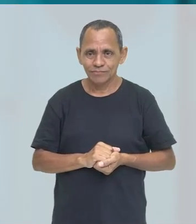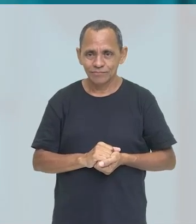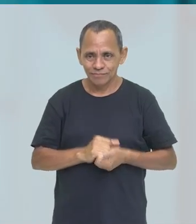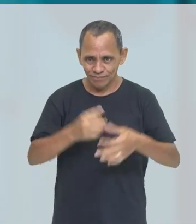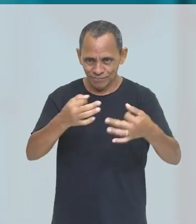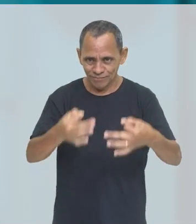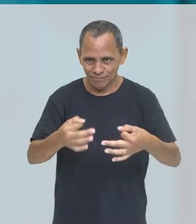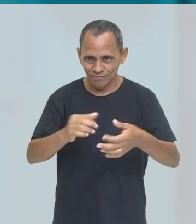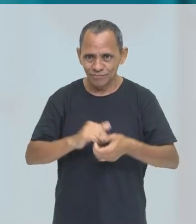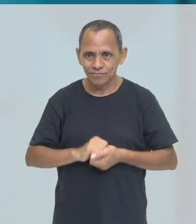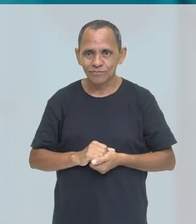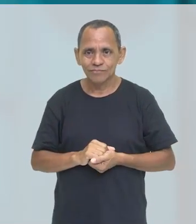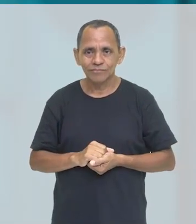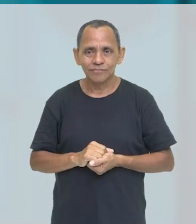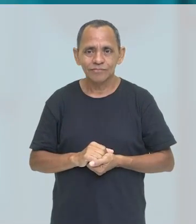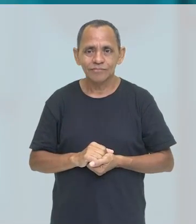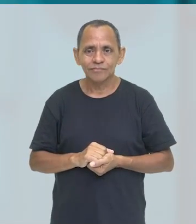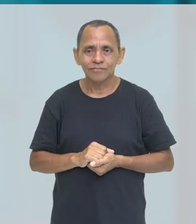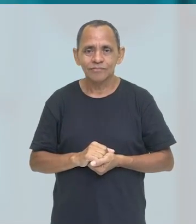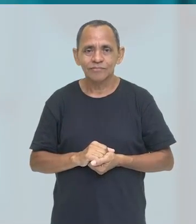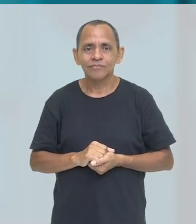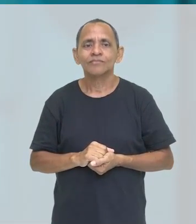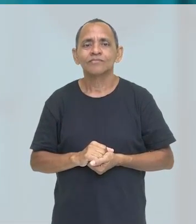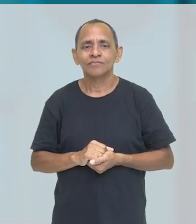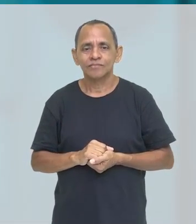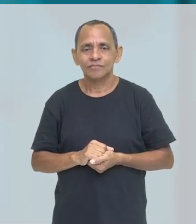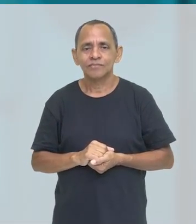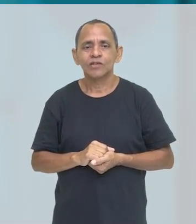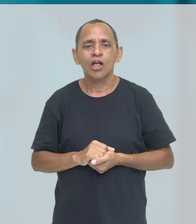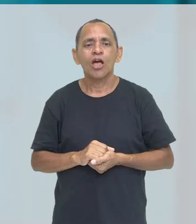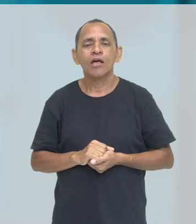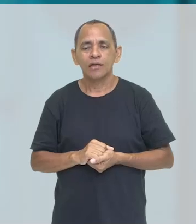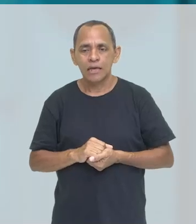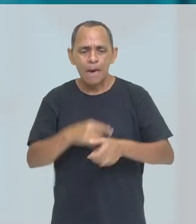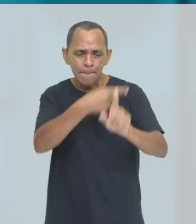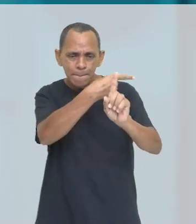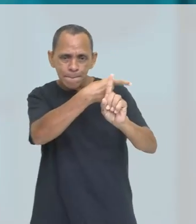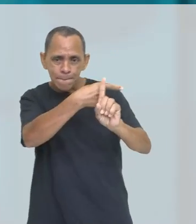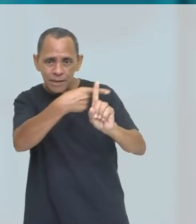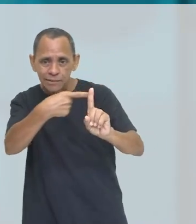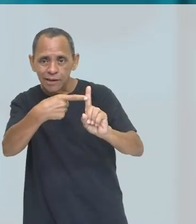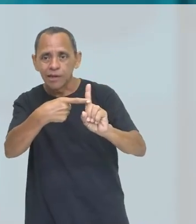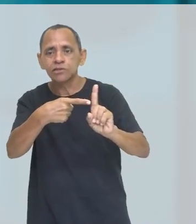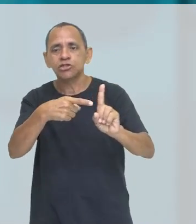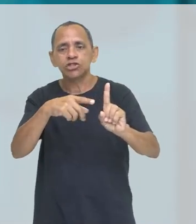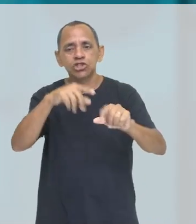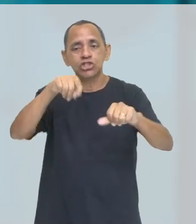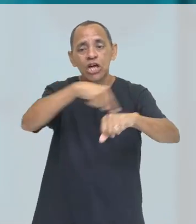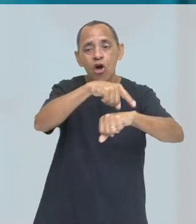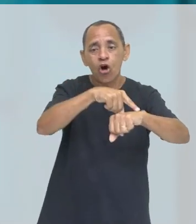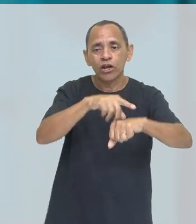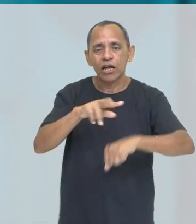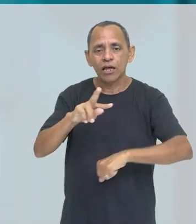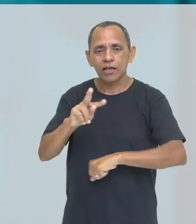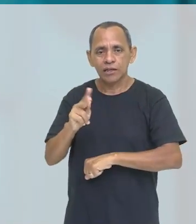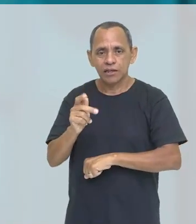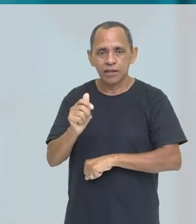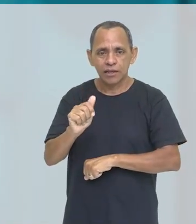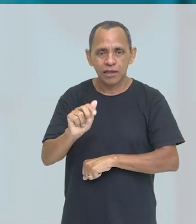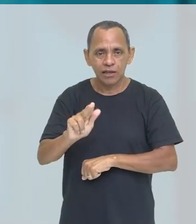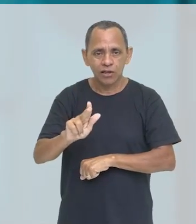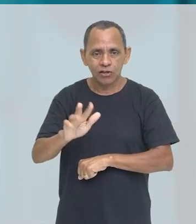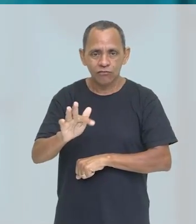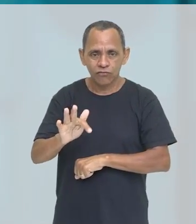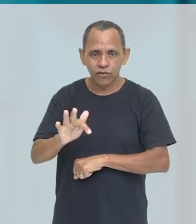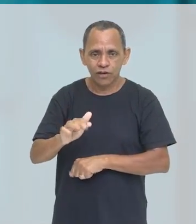Correto? Ouviram, gente, a palavrinha half é sempre metade da hora. 30 minutos. Ou antes ou depois. No caso ali,